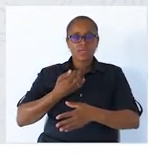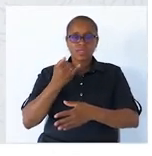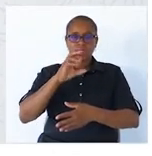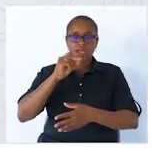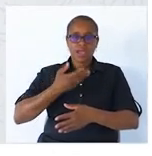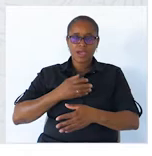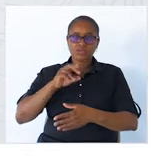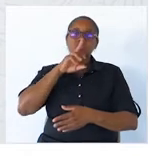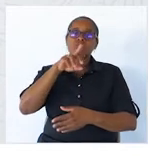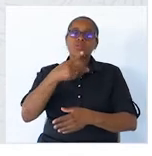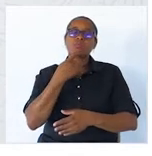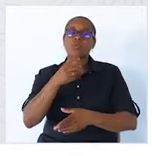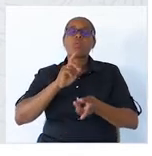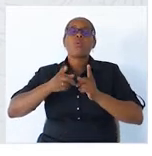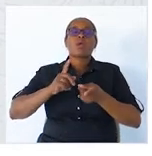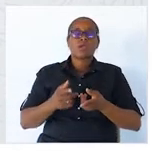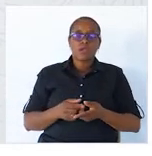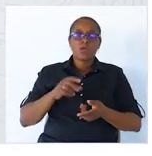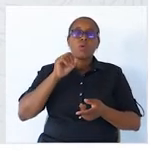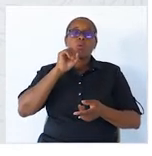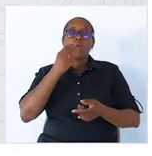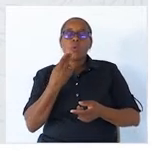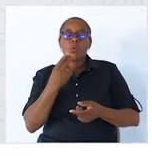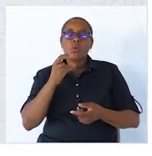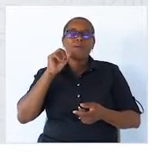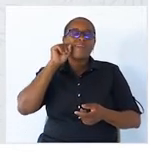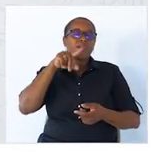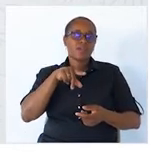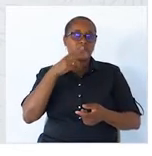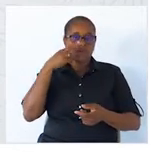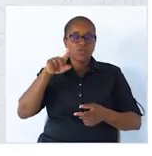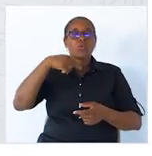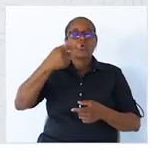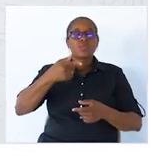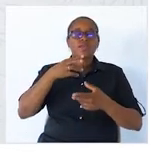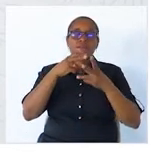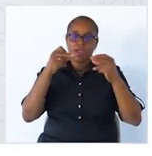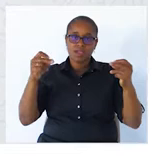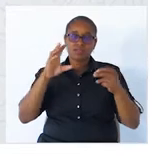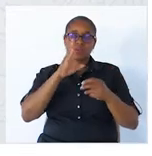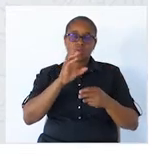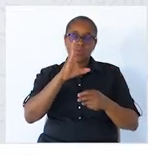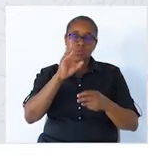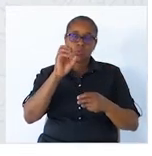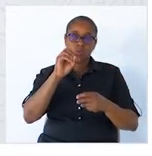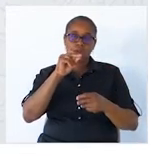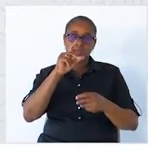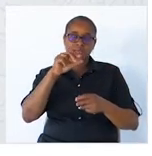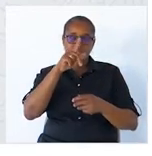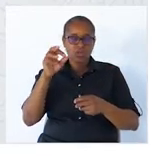responde à pergunta o quê ou quem. Vejam outra frase. O João viu o amigo.